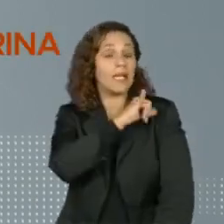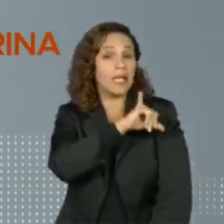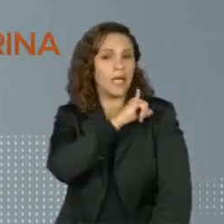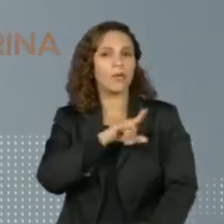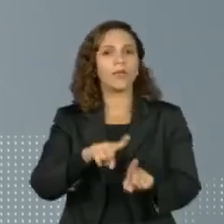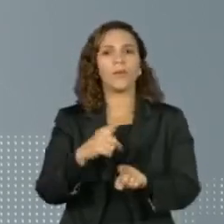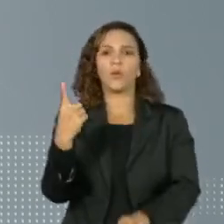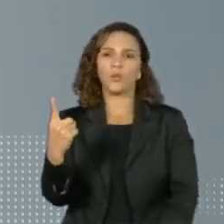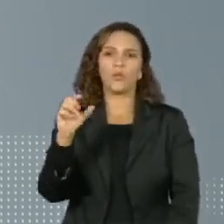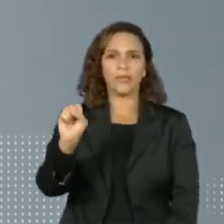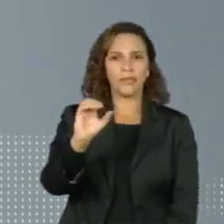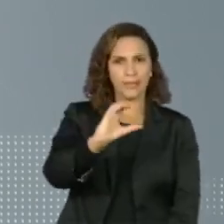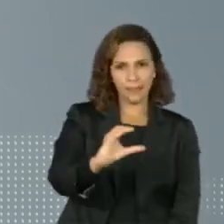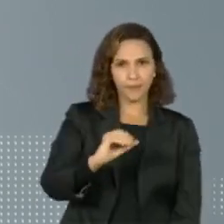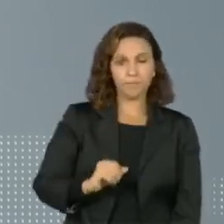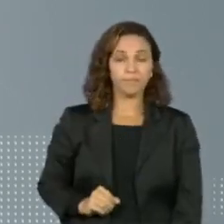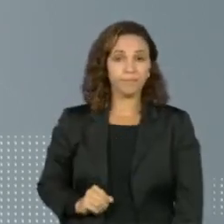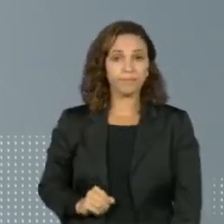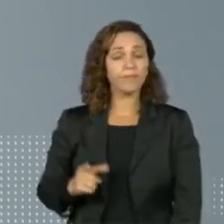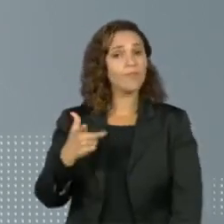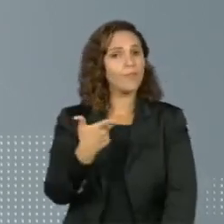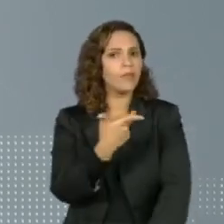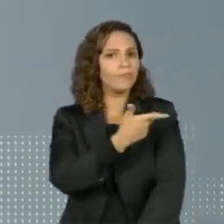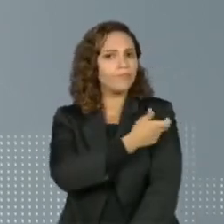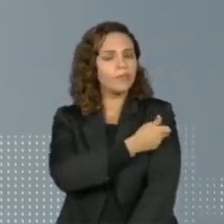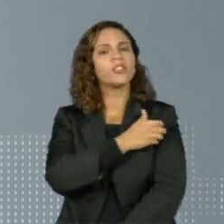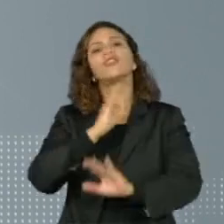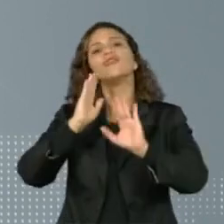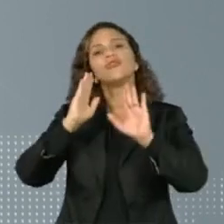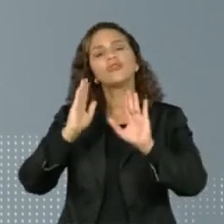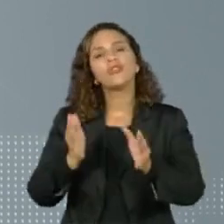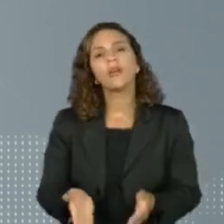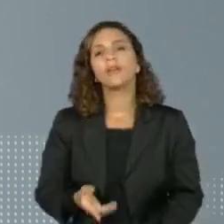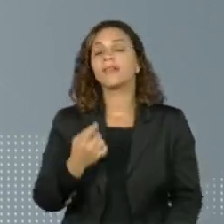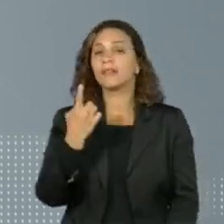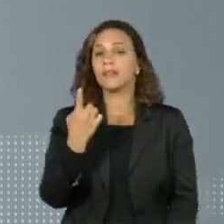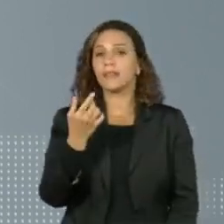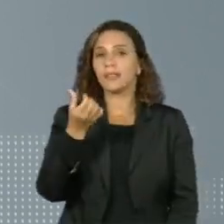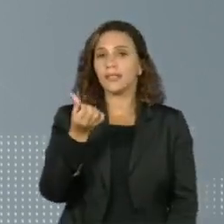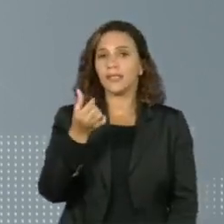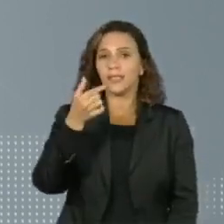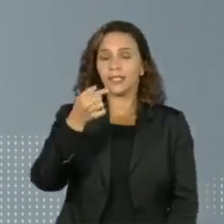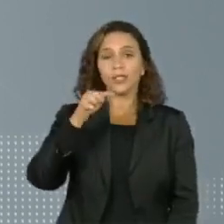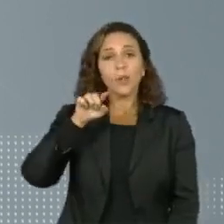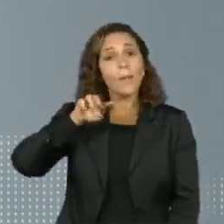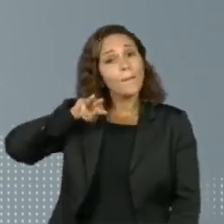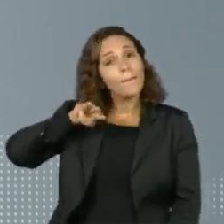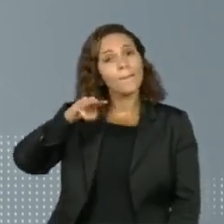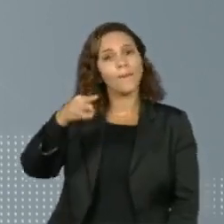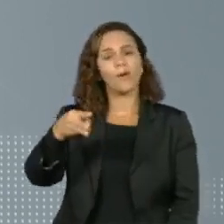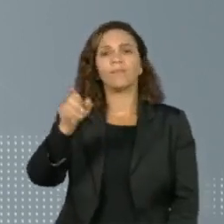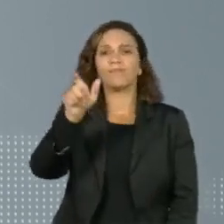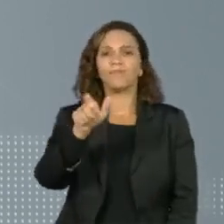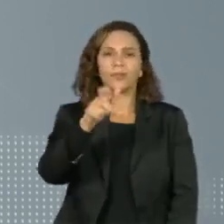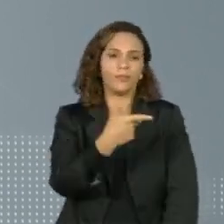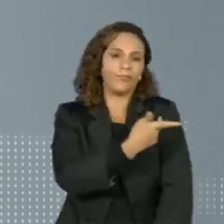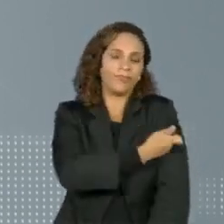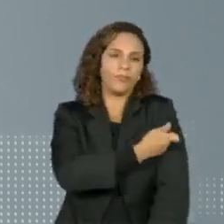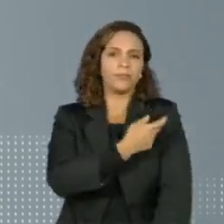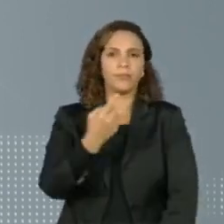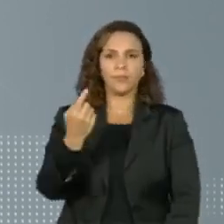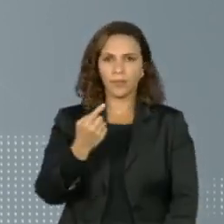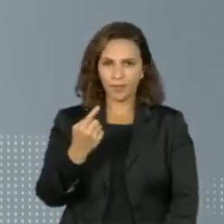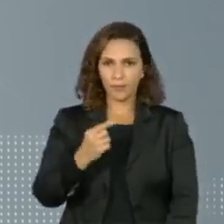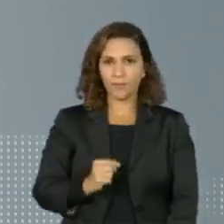Santa Catarina. A vacinação alcançou mais de 167 milhões de pessoas com a primeira dose,